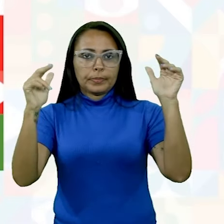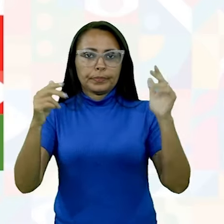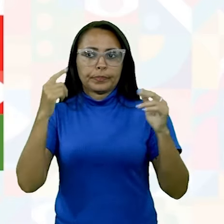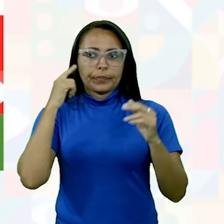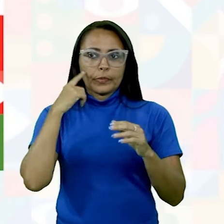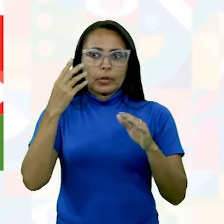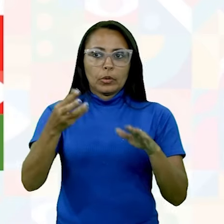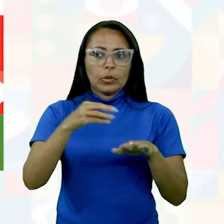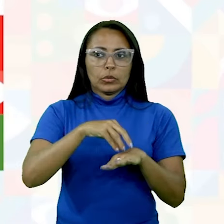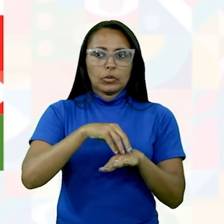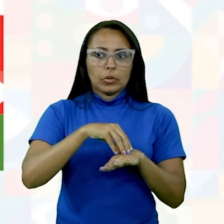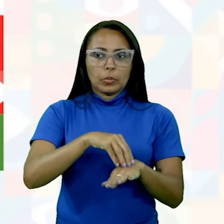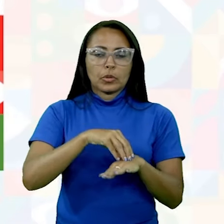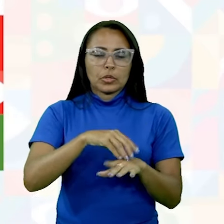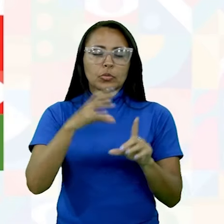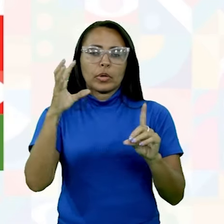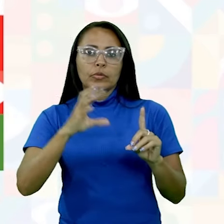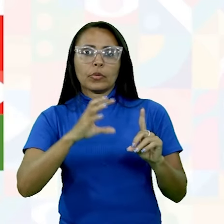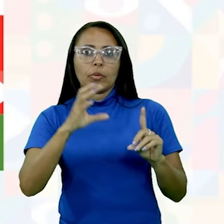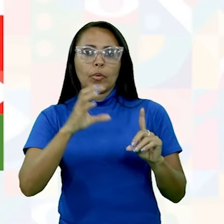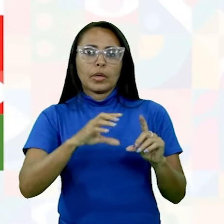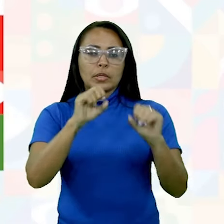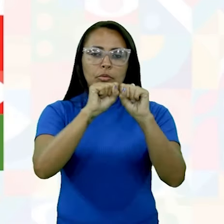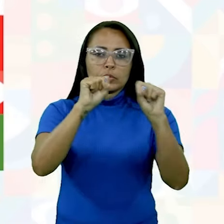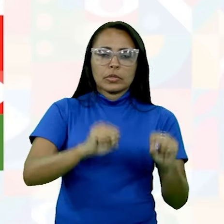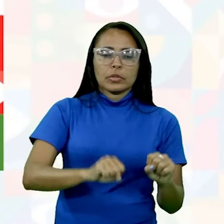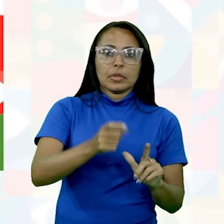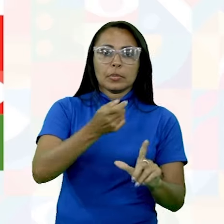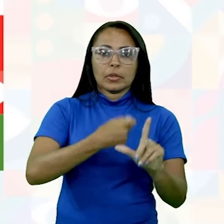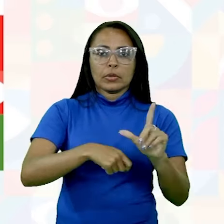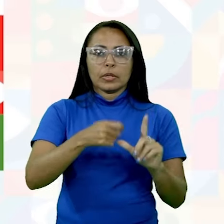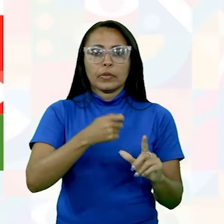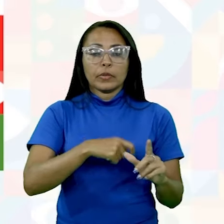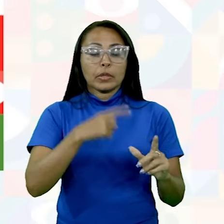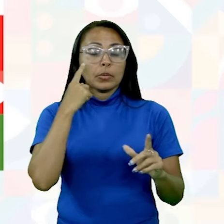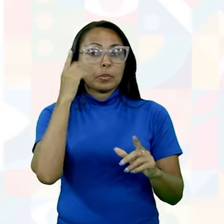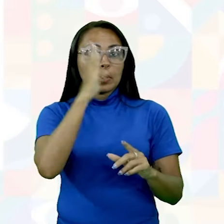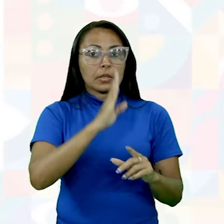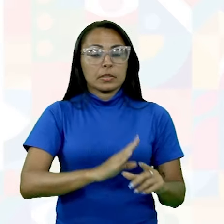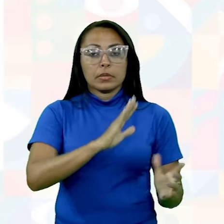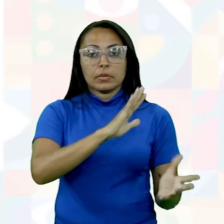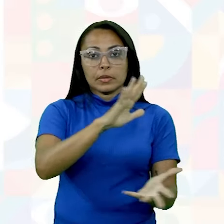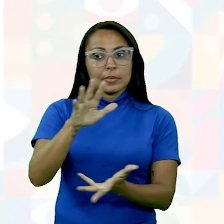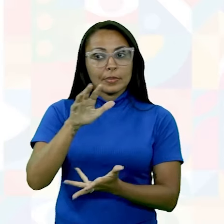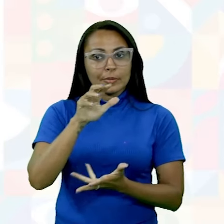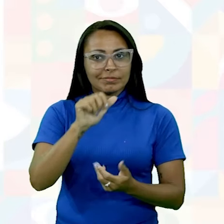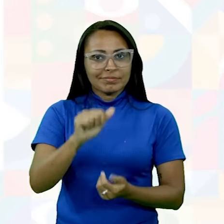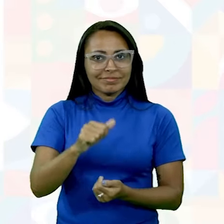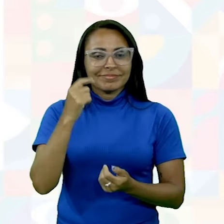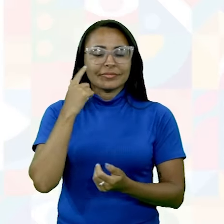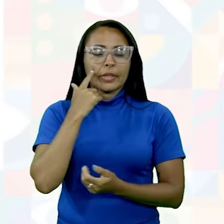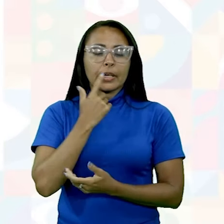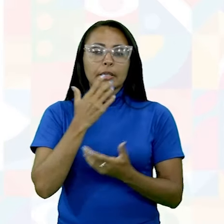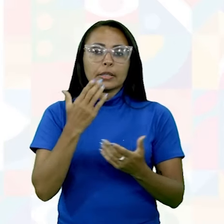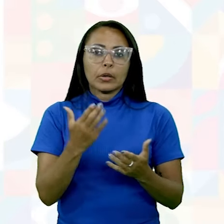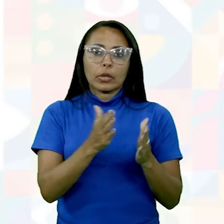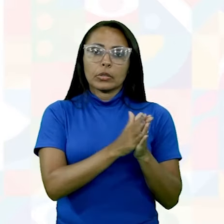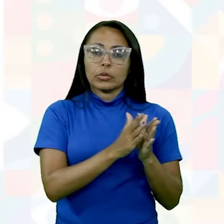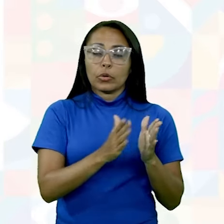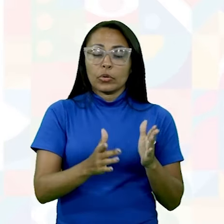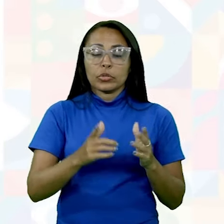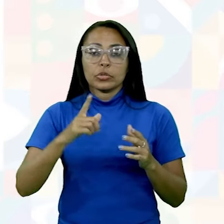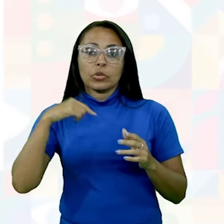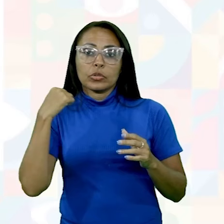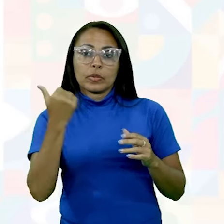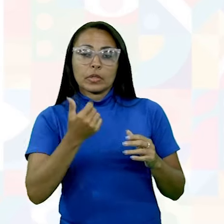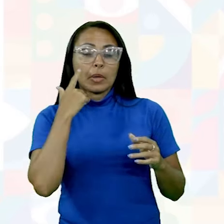transporte e sua influência no sistema logístico no Brasil e no mundo. Então, este é o ponto que nós fazemos aí a